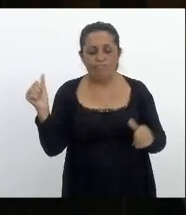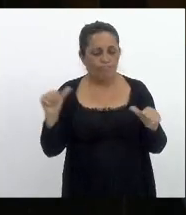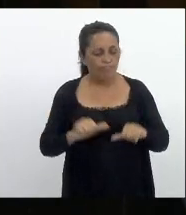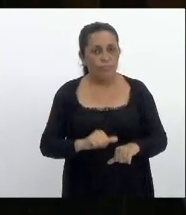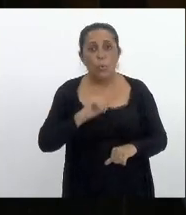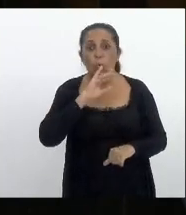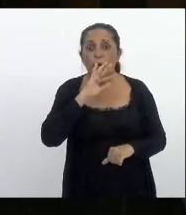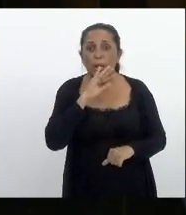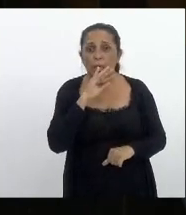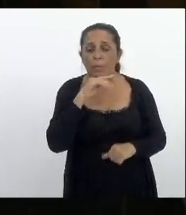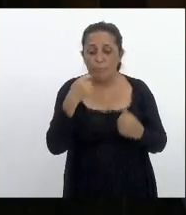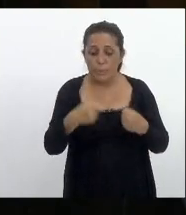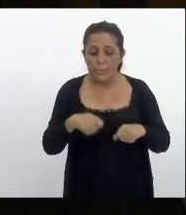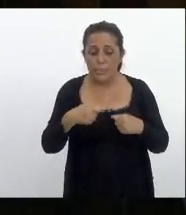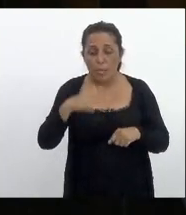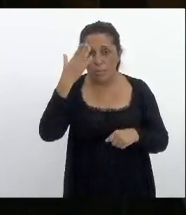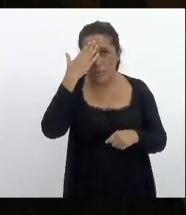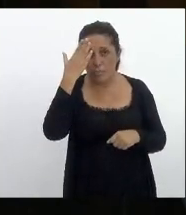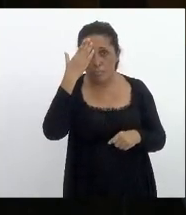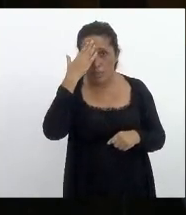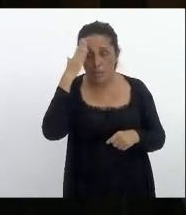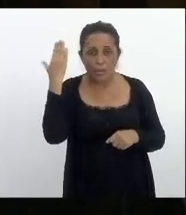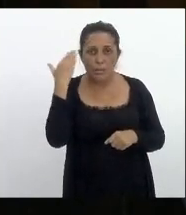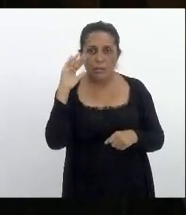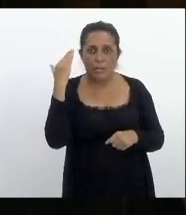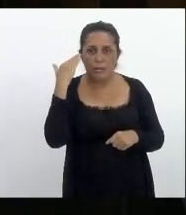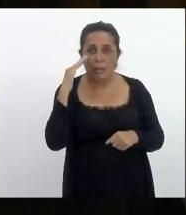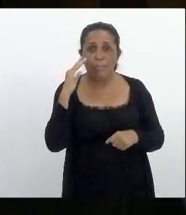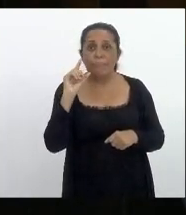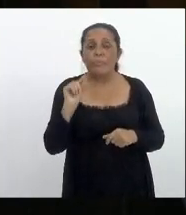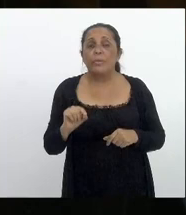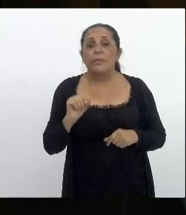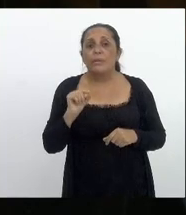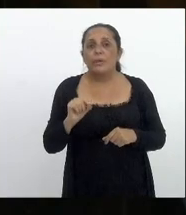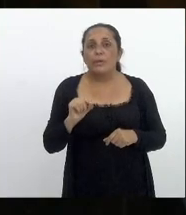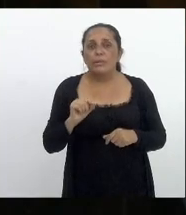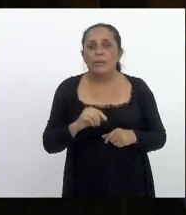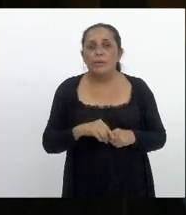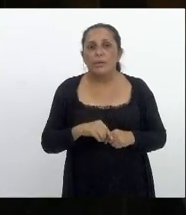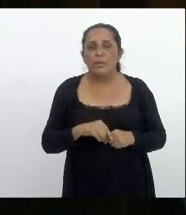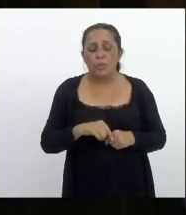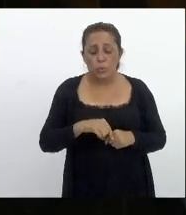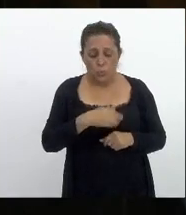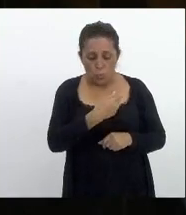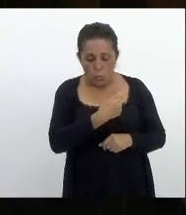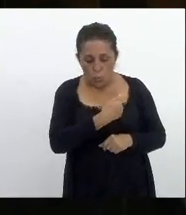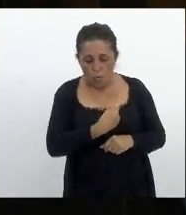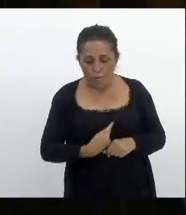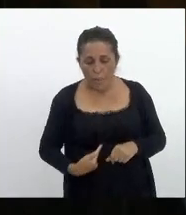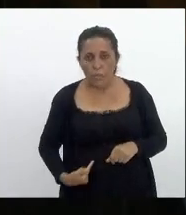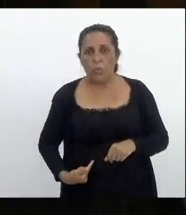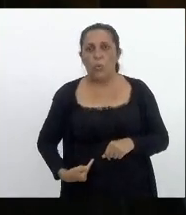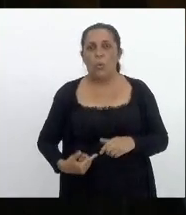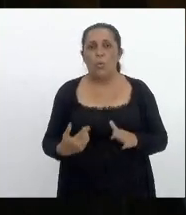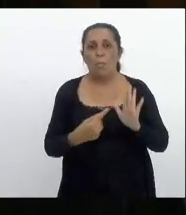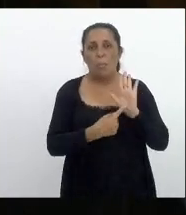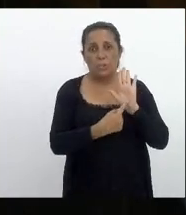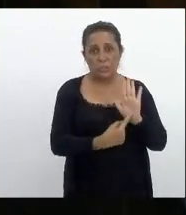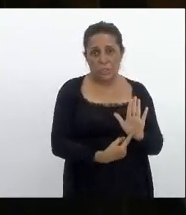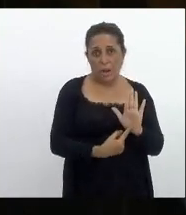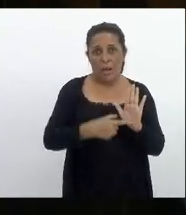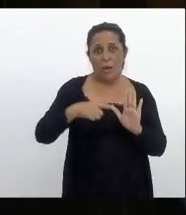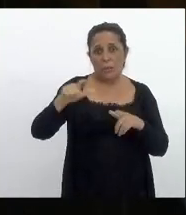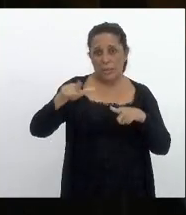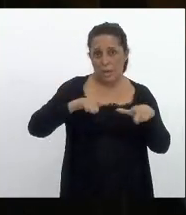precisamos saber entender que por mais que o governador queira mostrar o seu